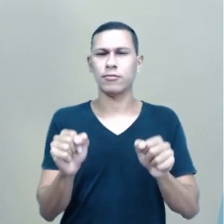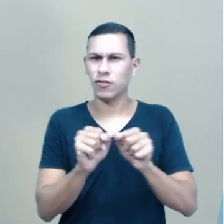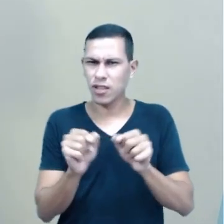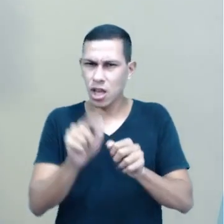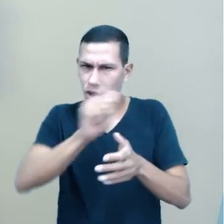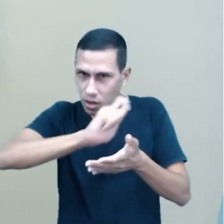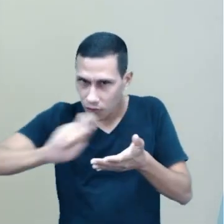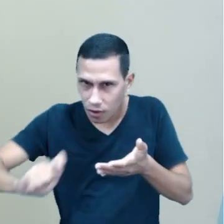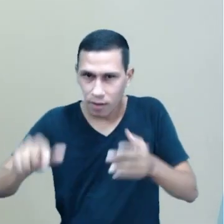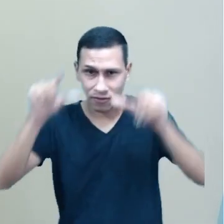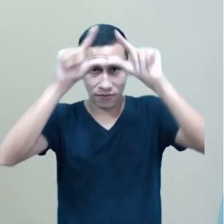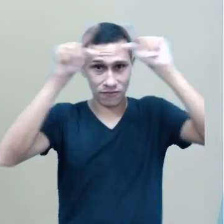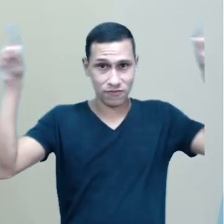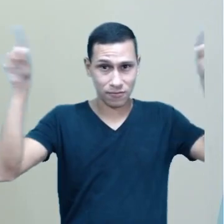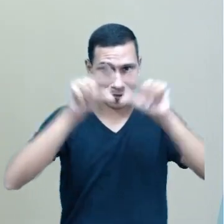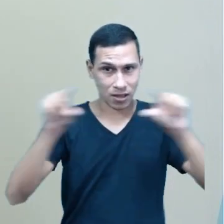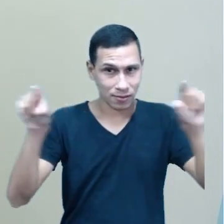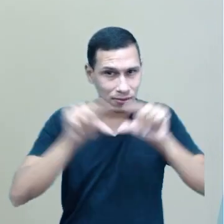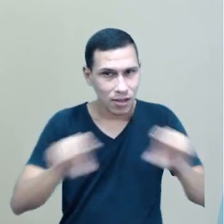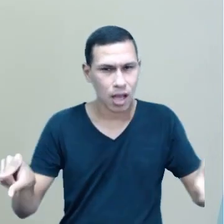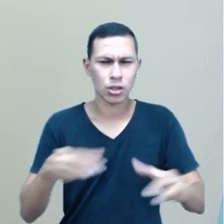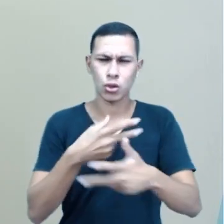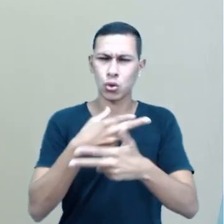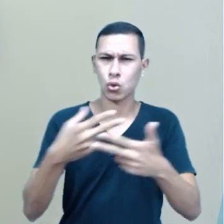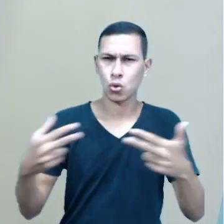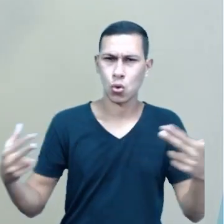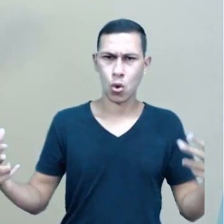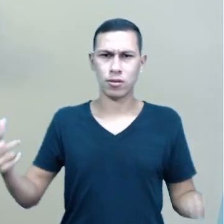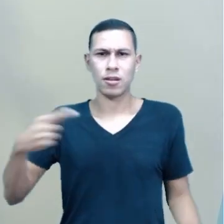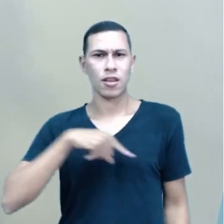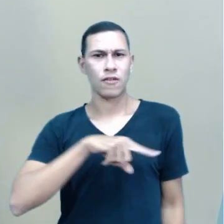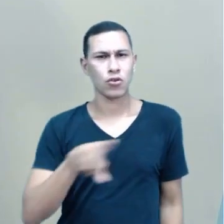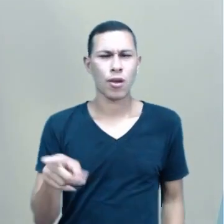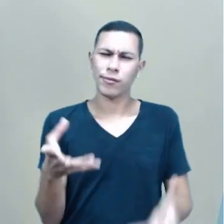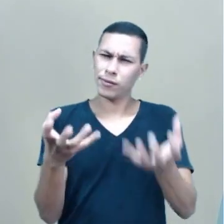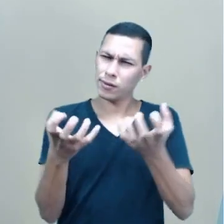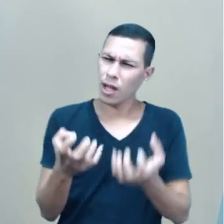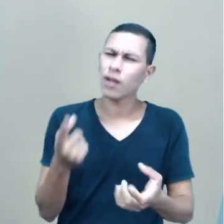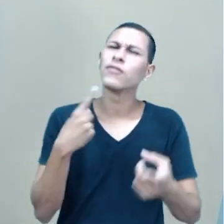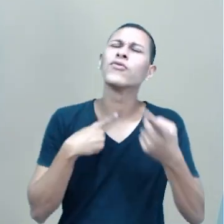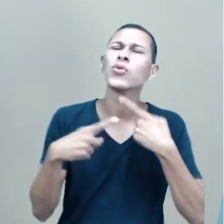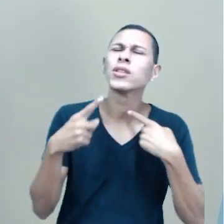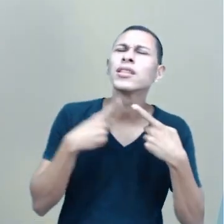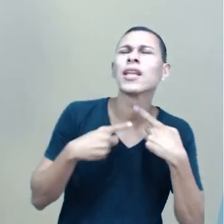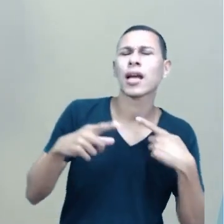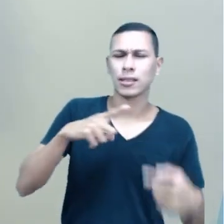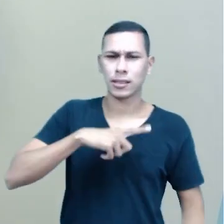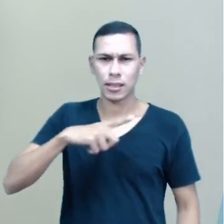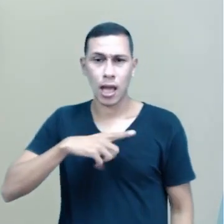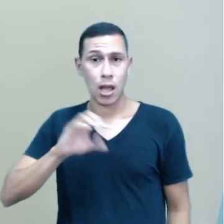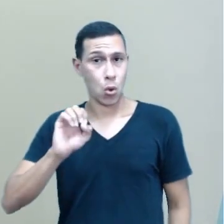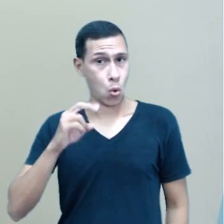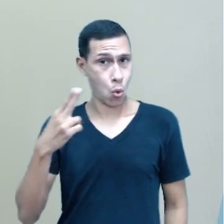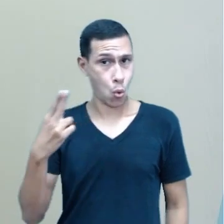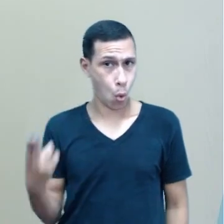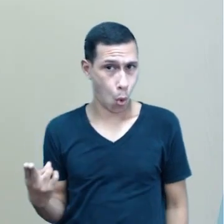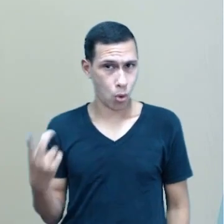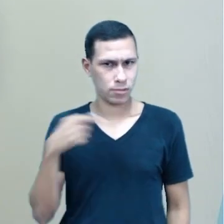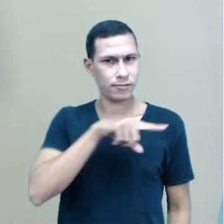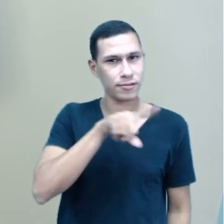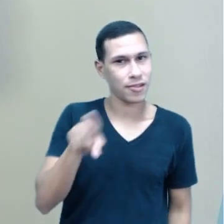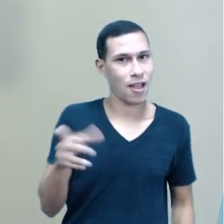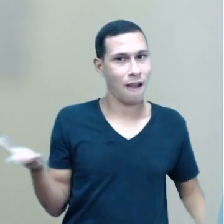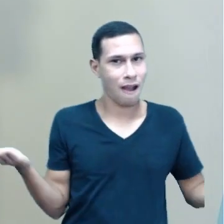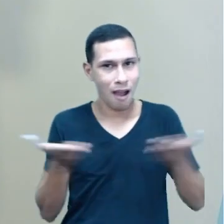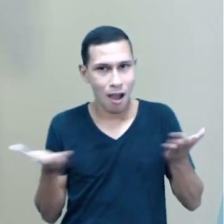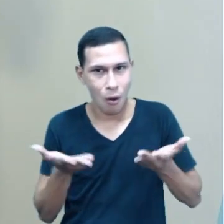de frases, de frases, que vocês almejam, o que vocês desejam ou que estão agora,